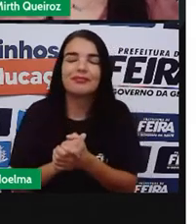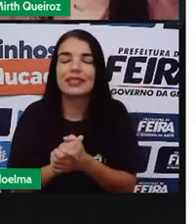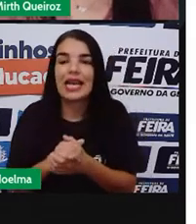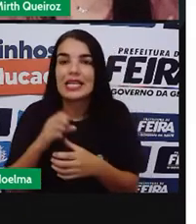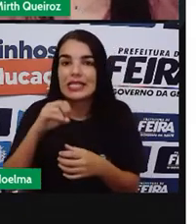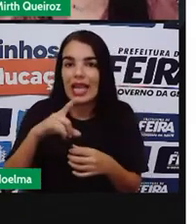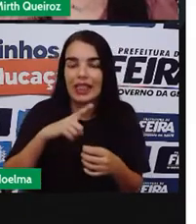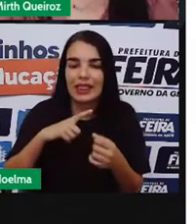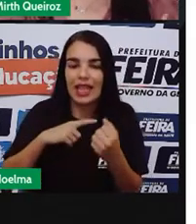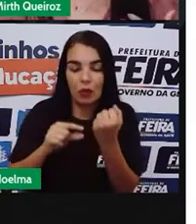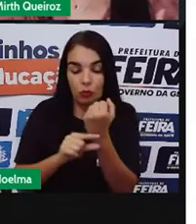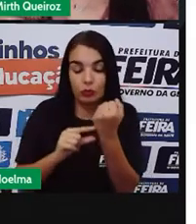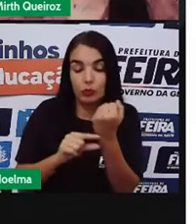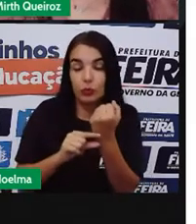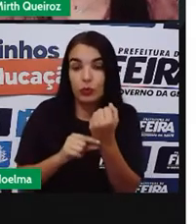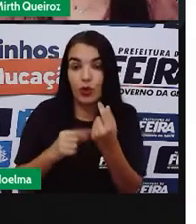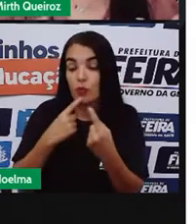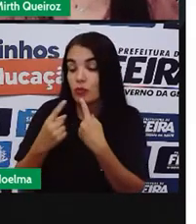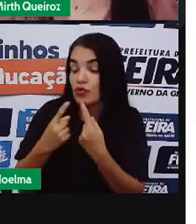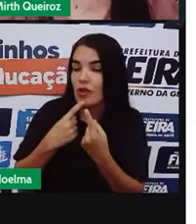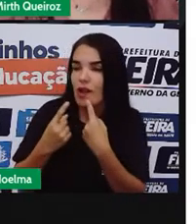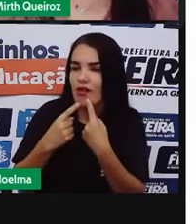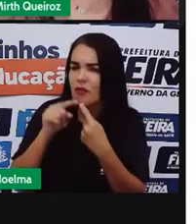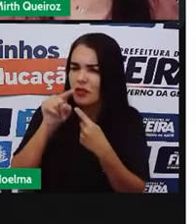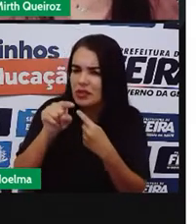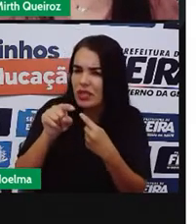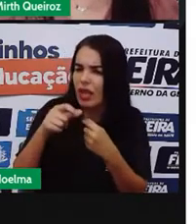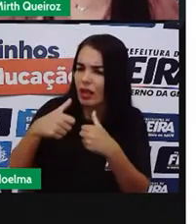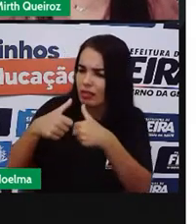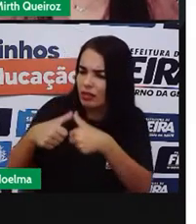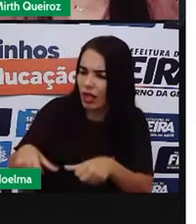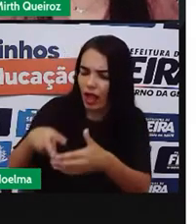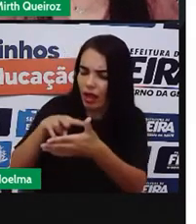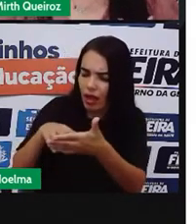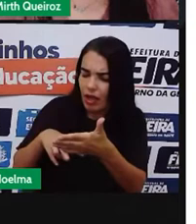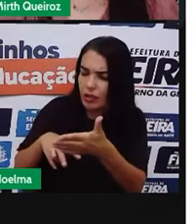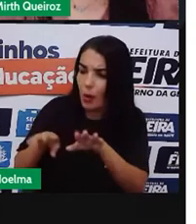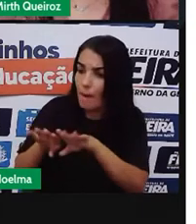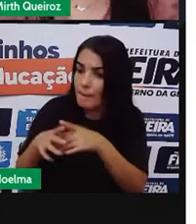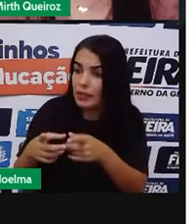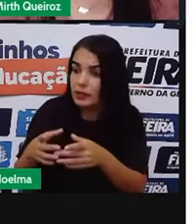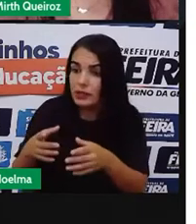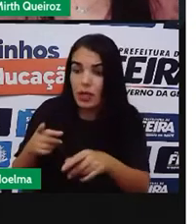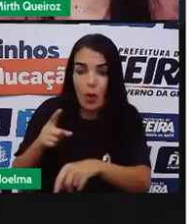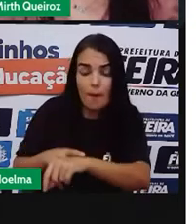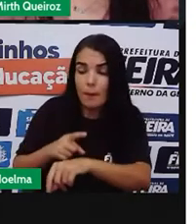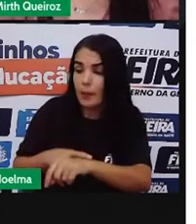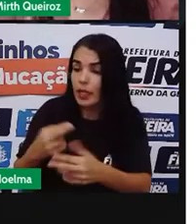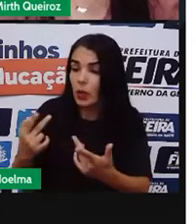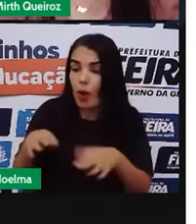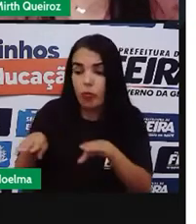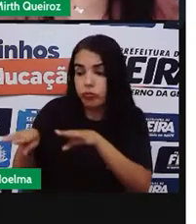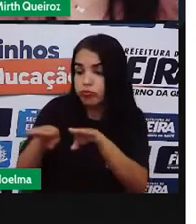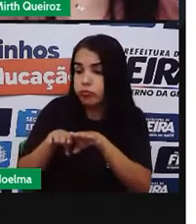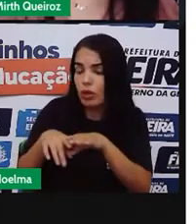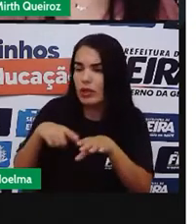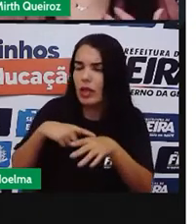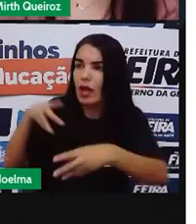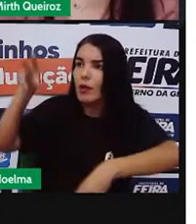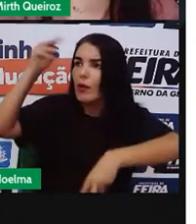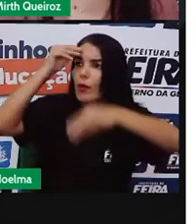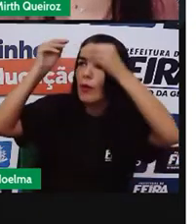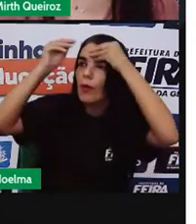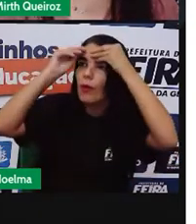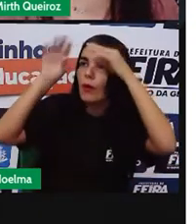tendo um diálogo ali com o autor. Você está lendo o que ele escreveu, mas, ao mesmo tempo, você está tentando refletir, discutir